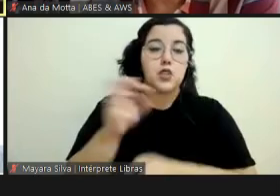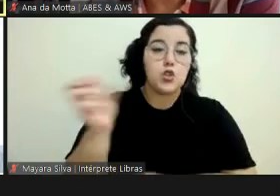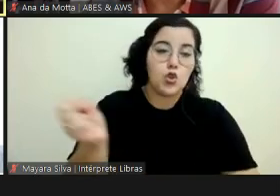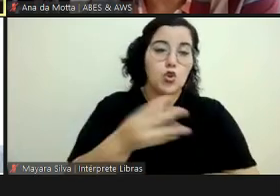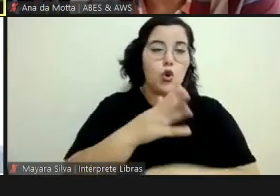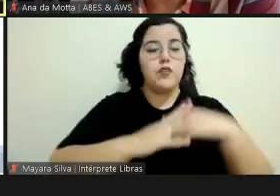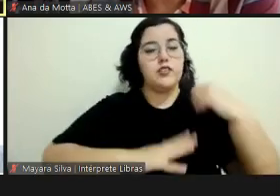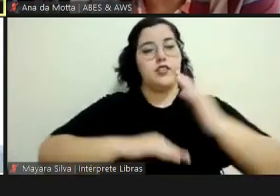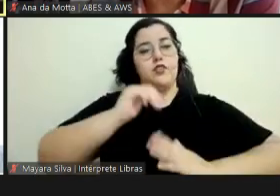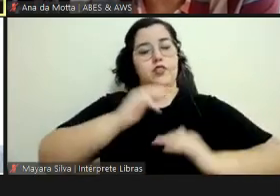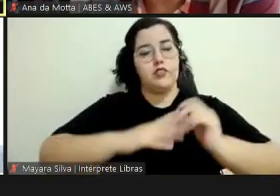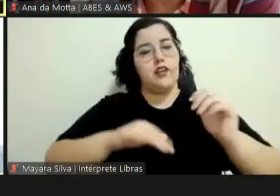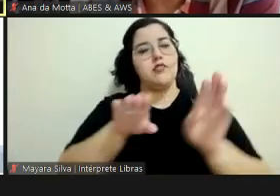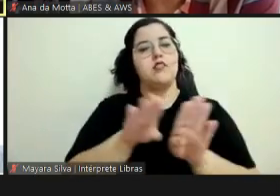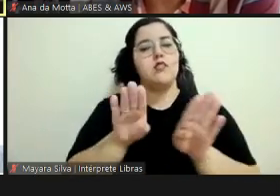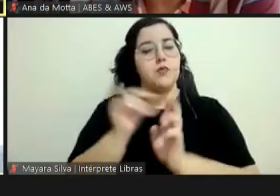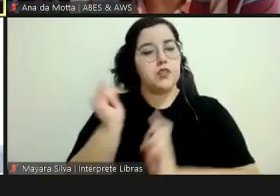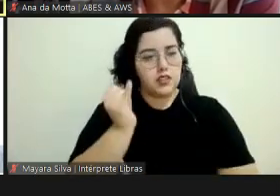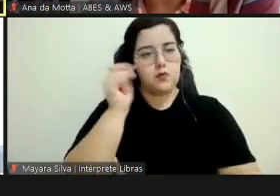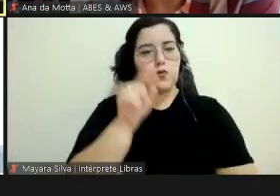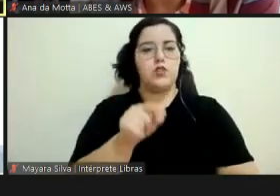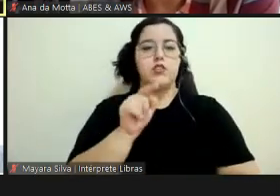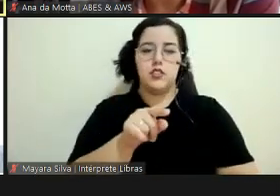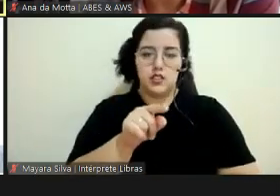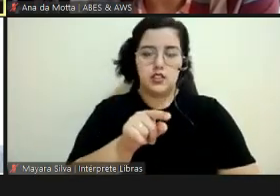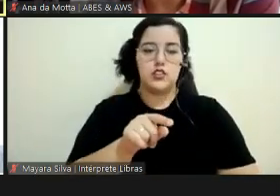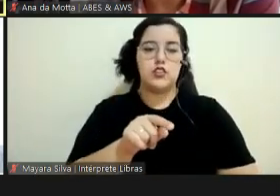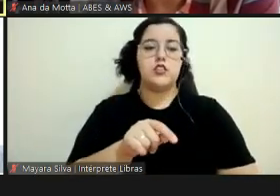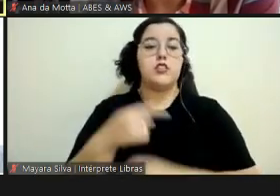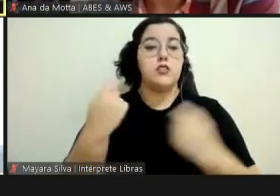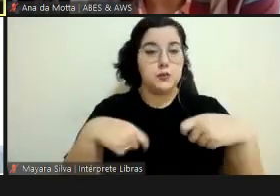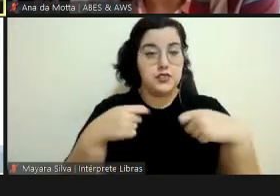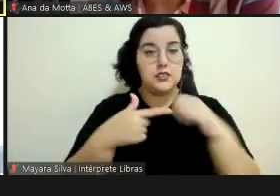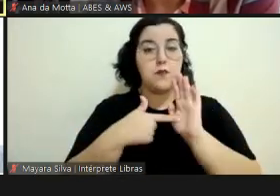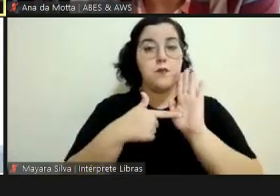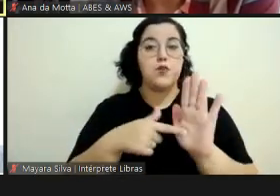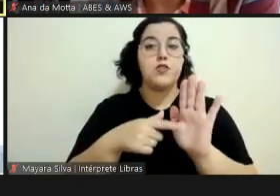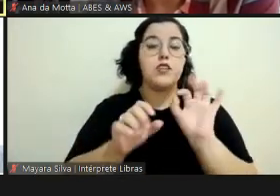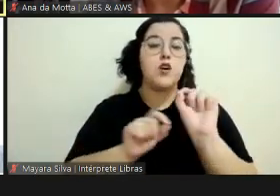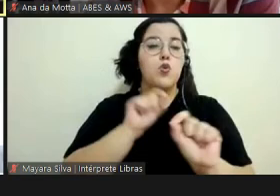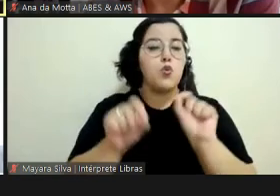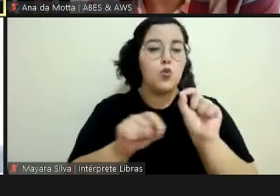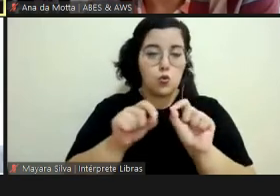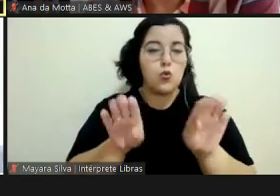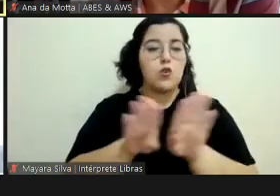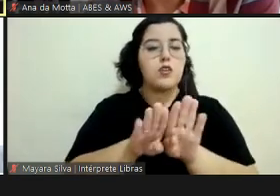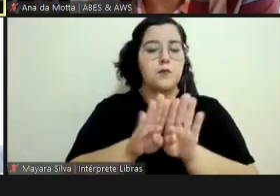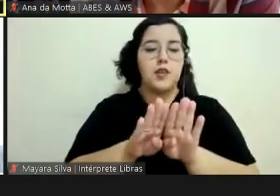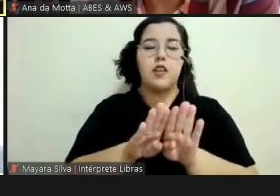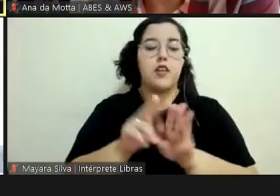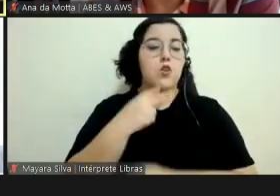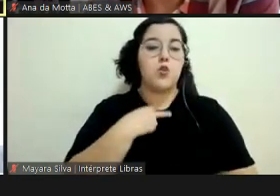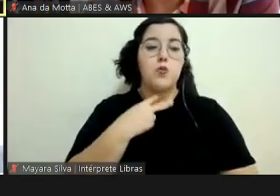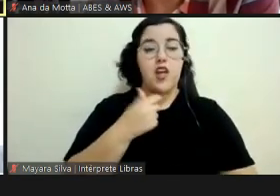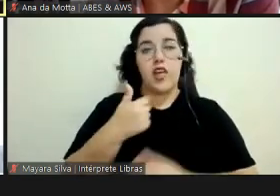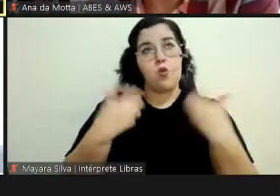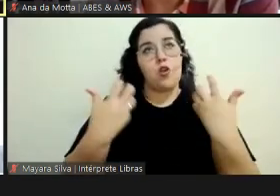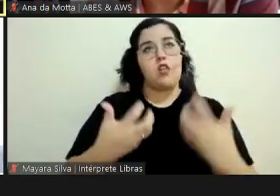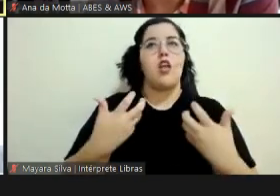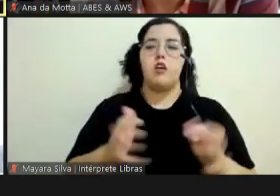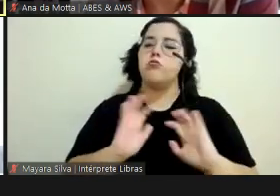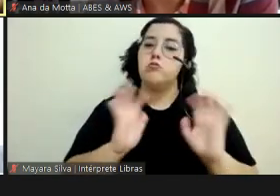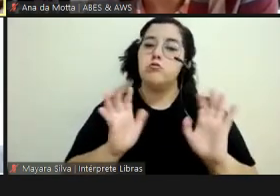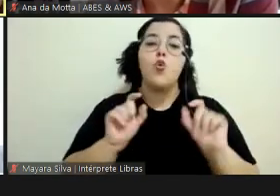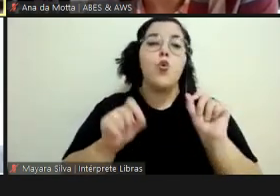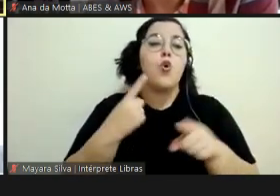maior detalhamento aí dos nossos artefatos, tem que ter justificativa para contratar, a justificativa não pode ser eu quero o que eu quero, ou